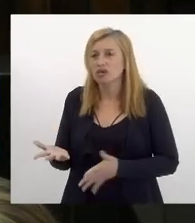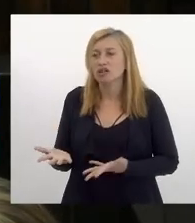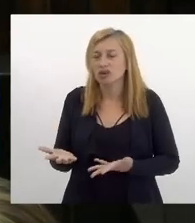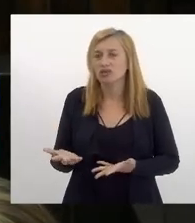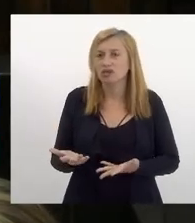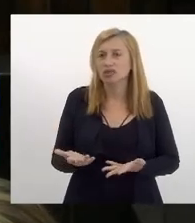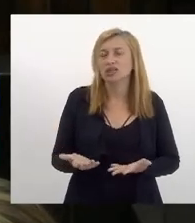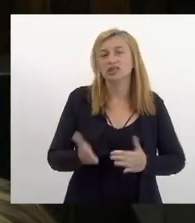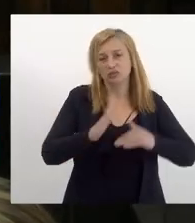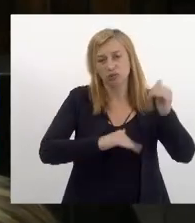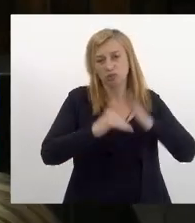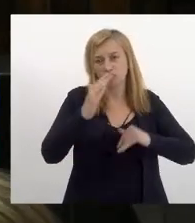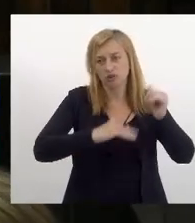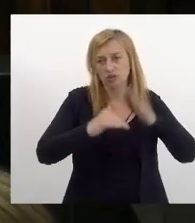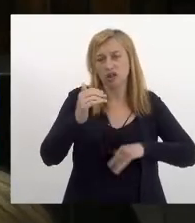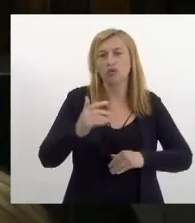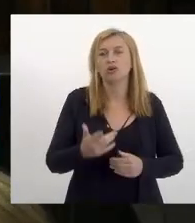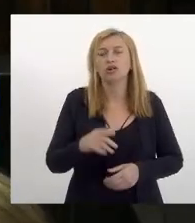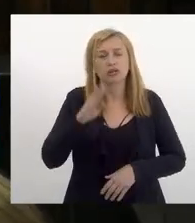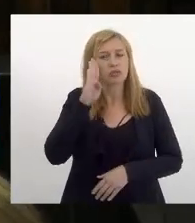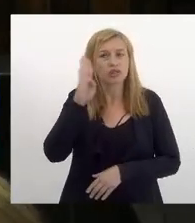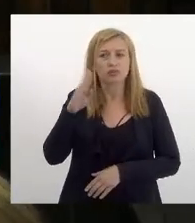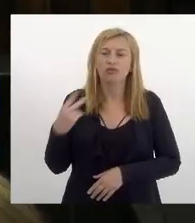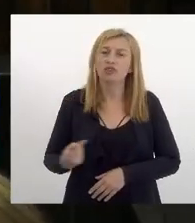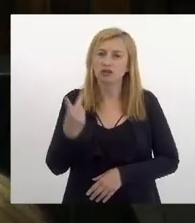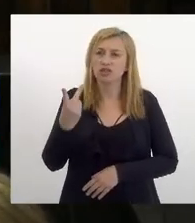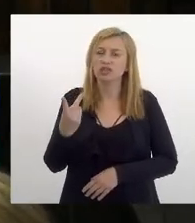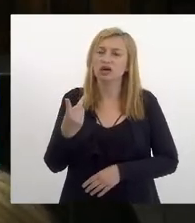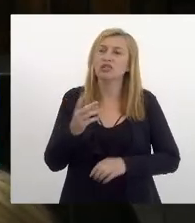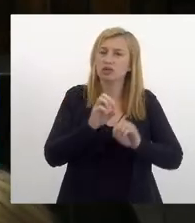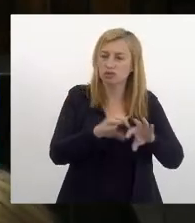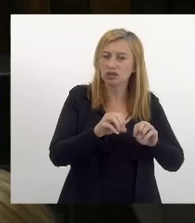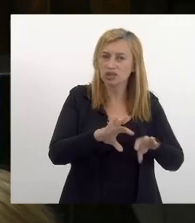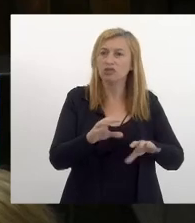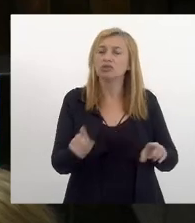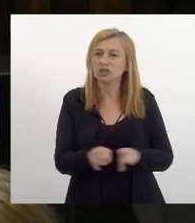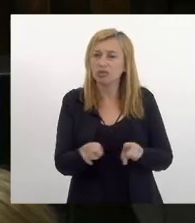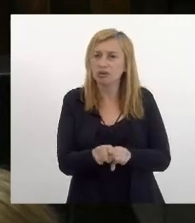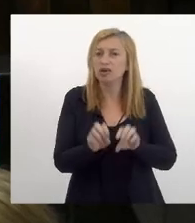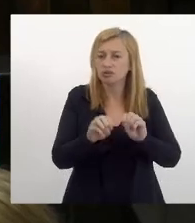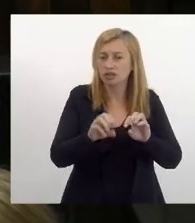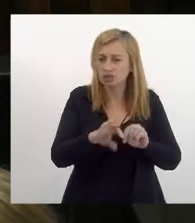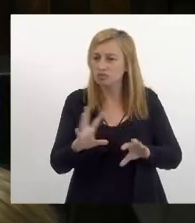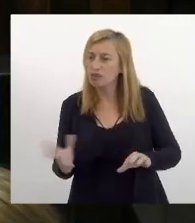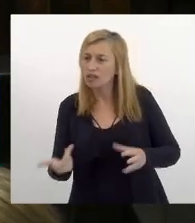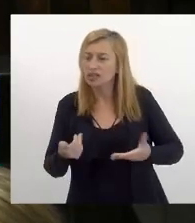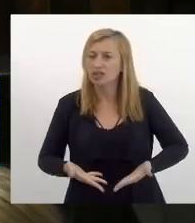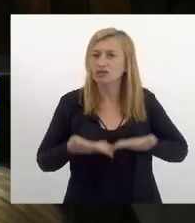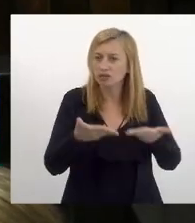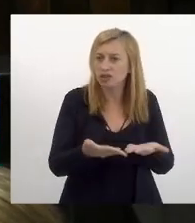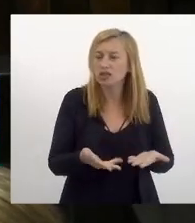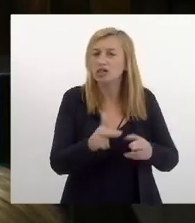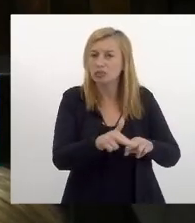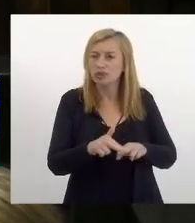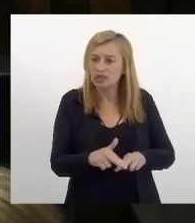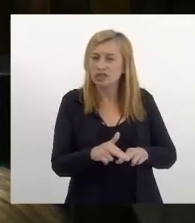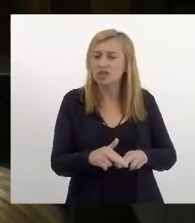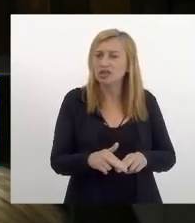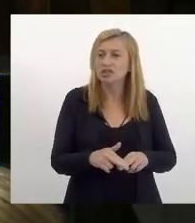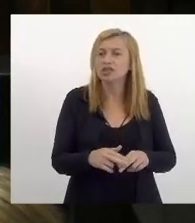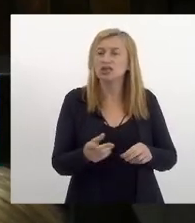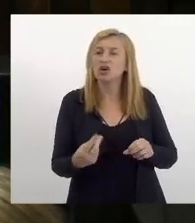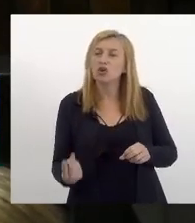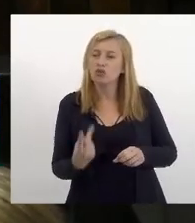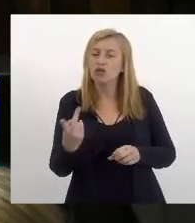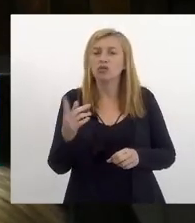o trabalhador e também garantir educação de qualidade para isso é muito importante recompor o valor das bolsas a gente